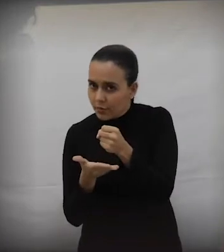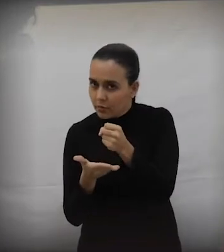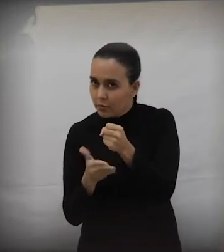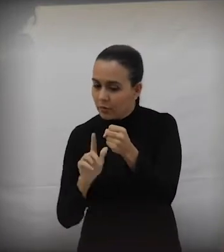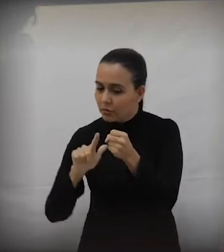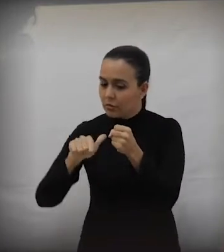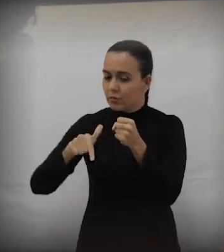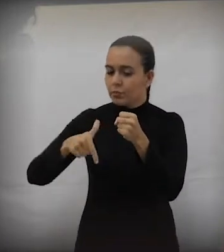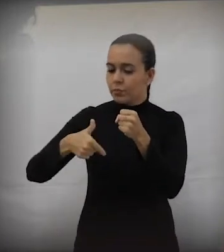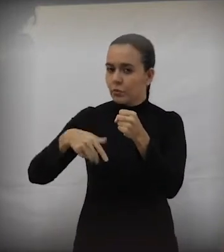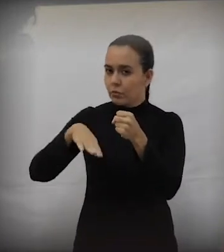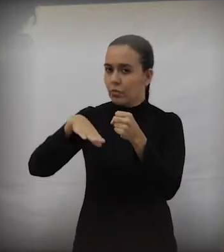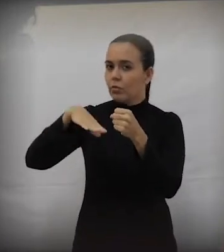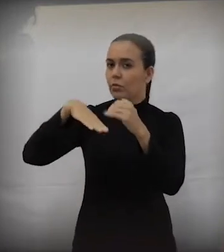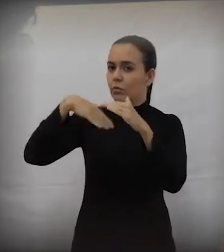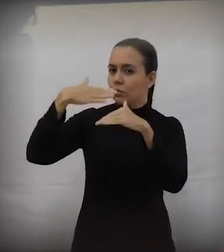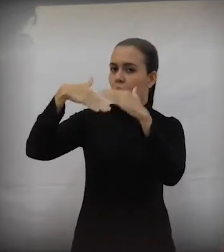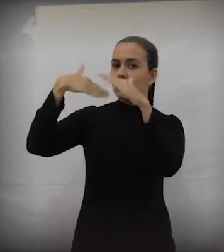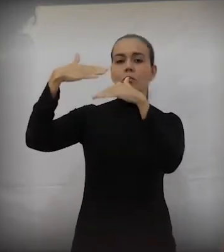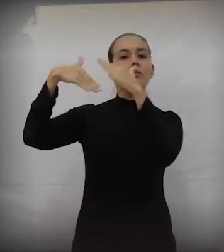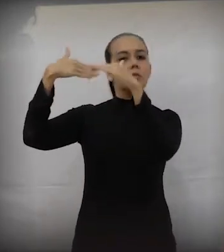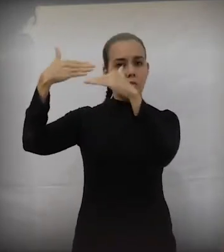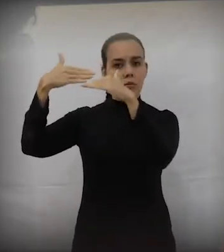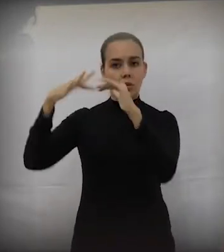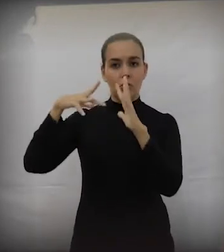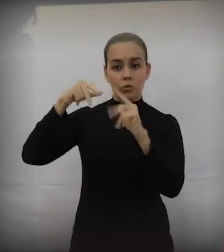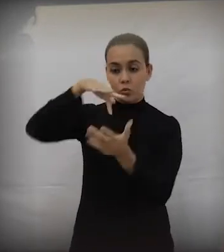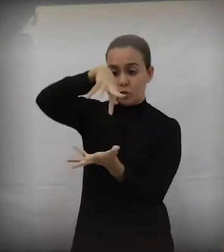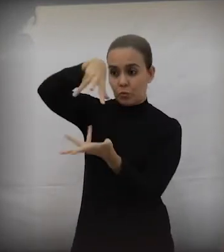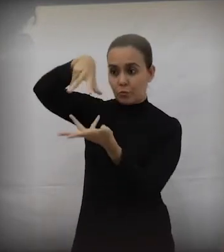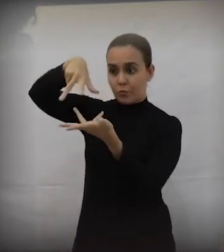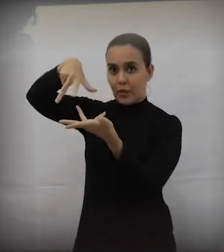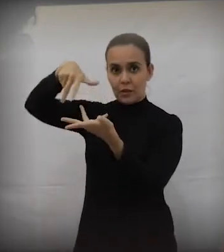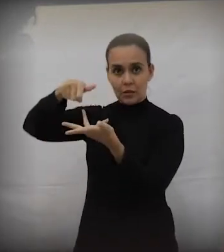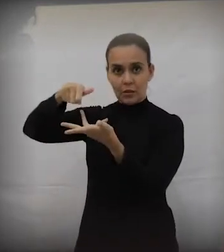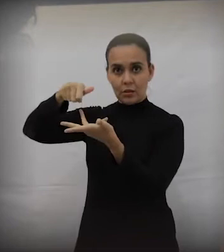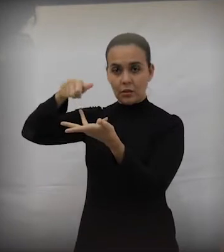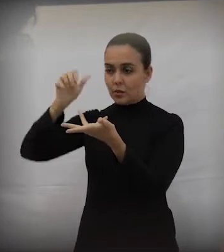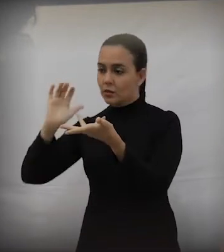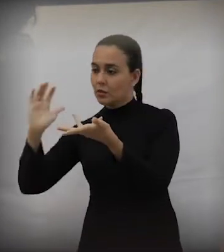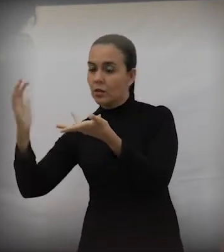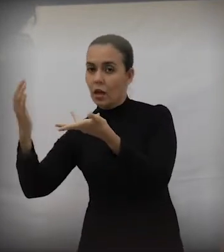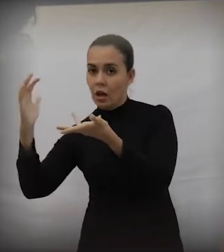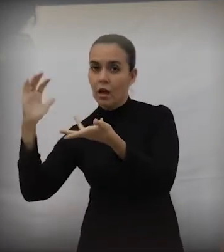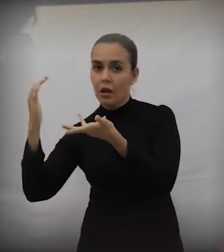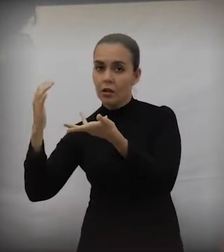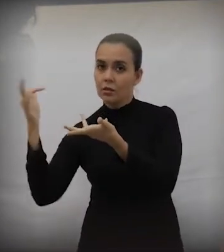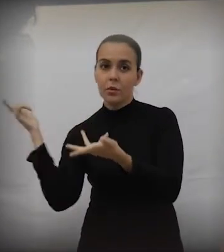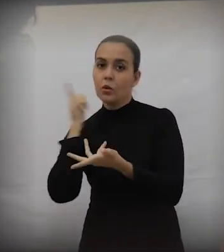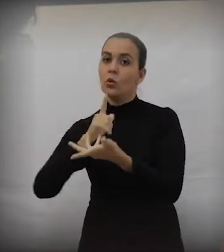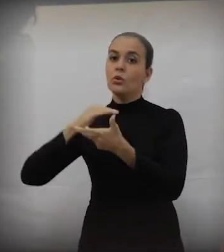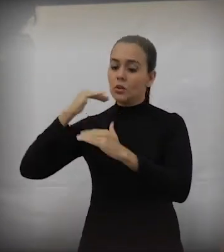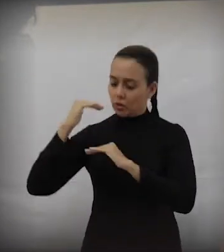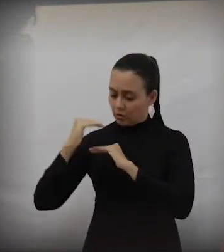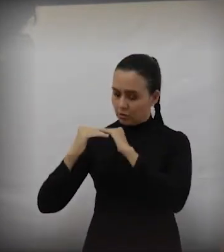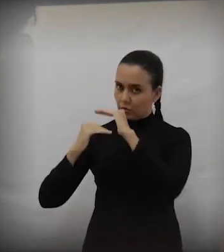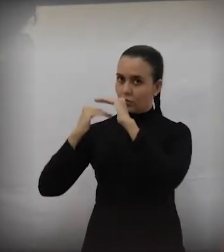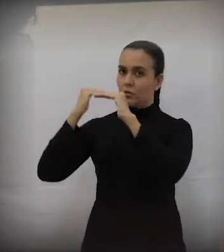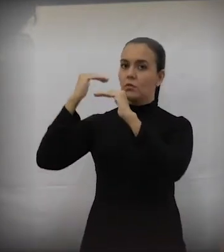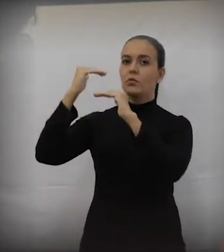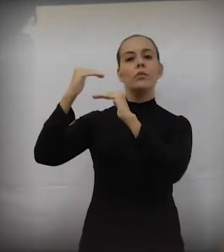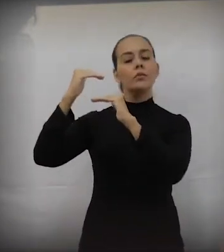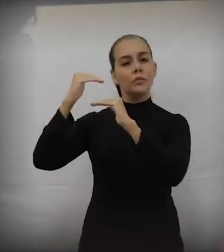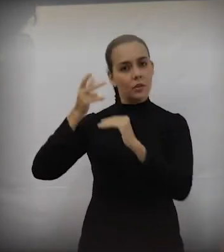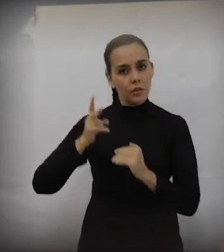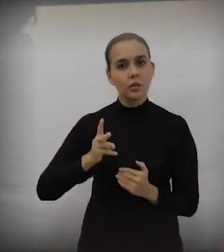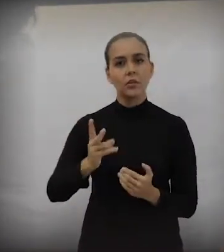fizeram para conseguir tornar-se desenvolvidos. Quem são os tigres asiáticos? A Coreia, a Taiwan, enfim, esses países do sucesso